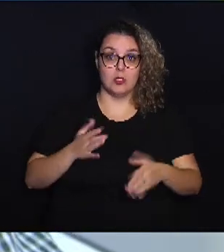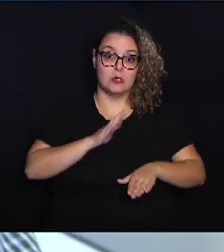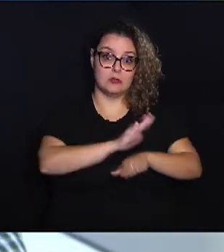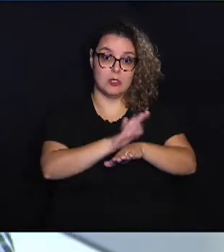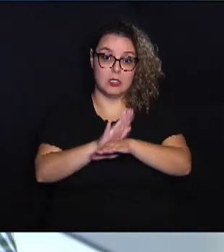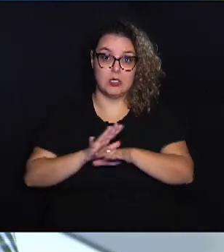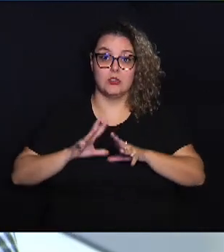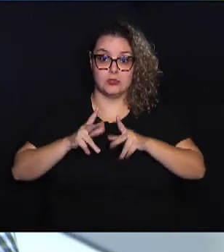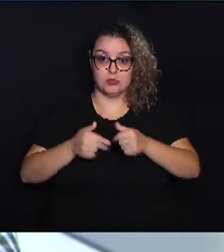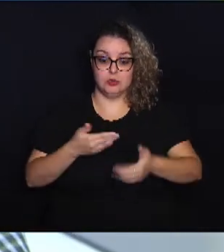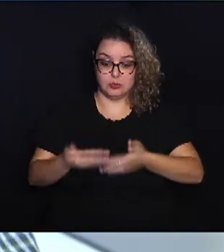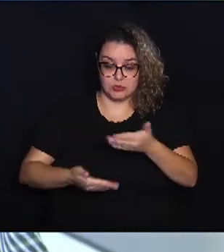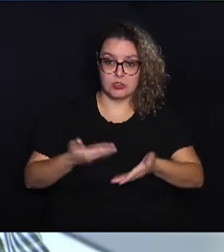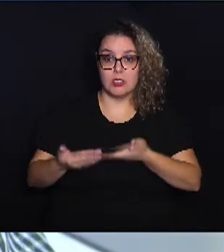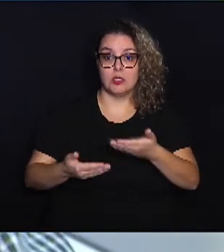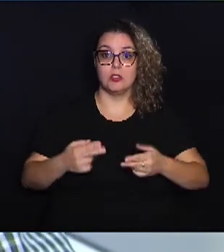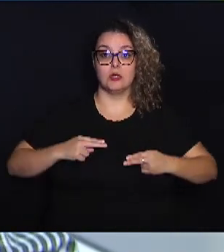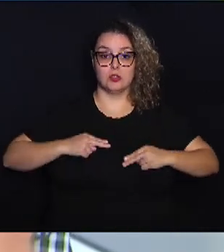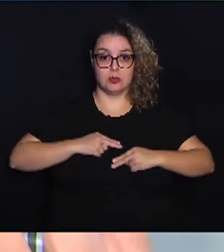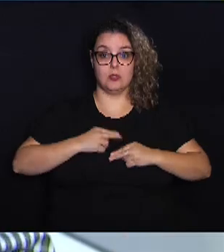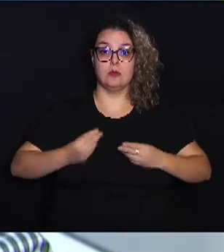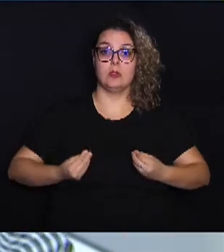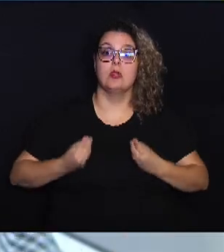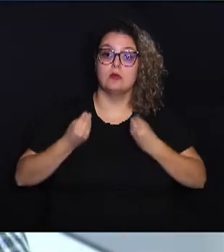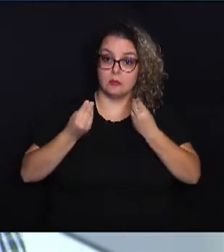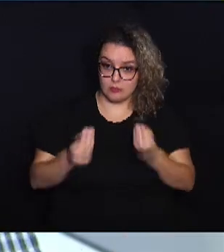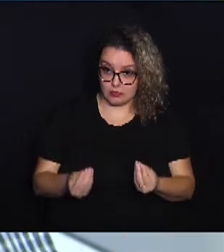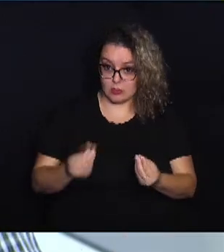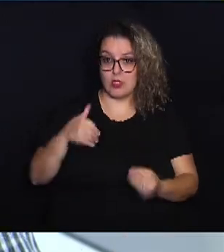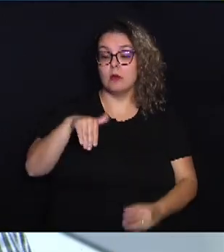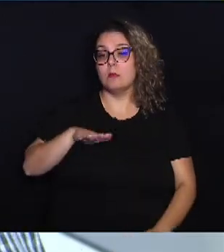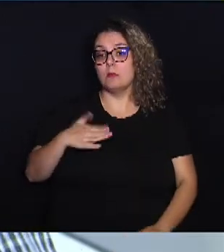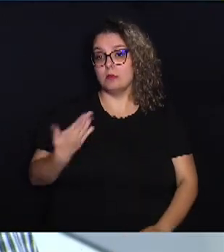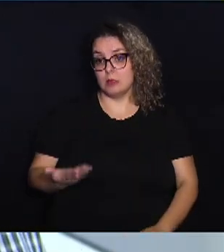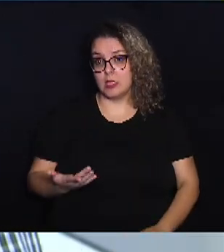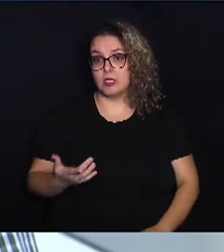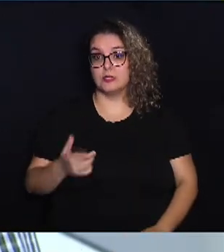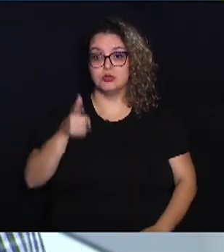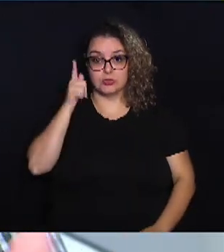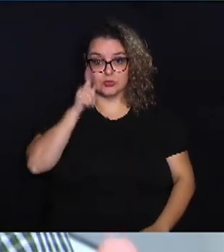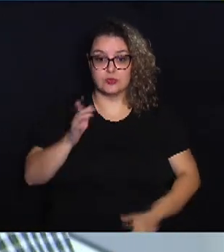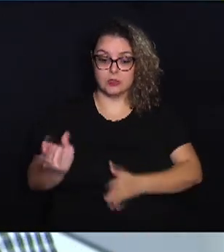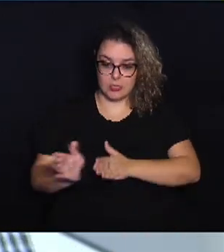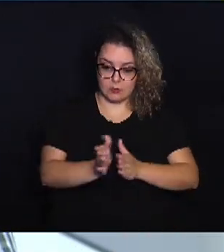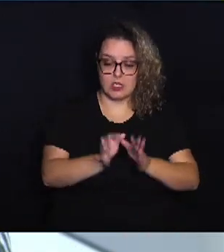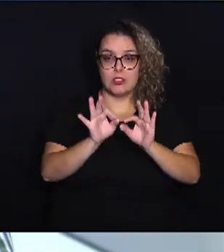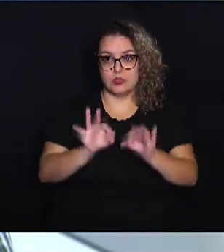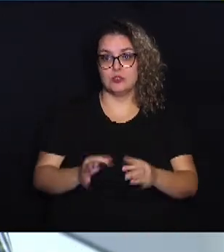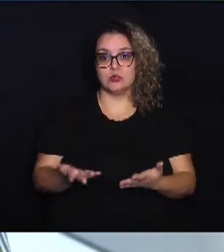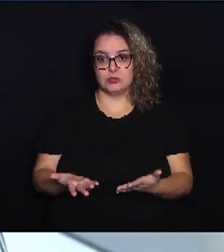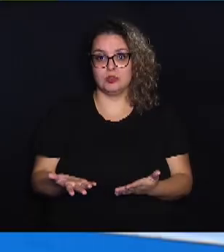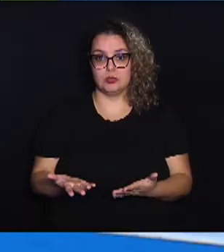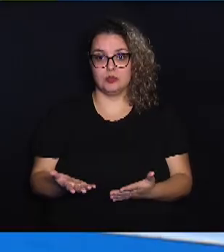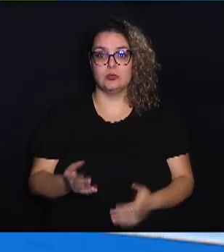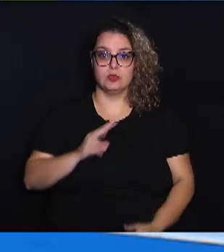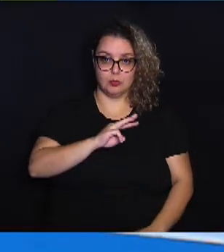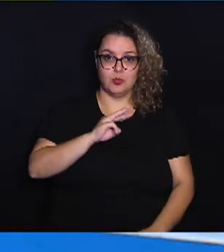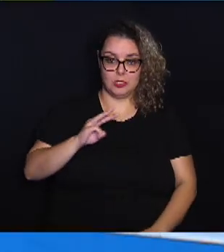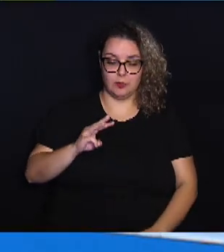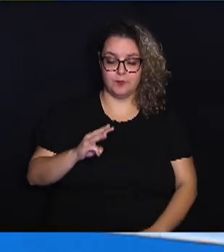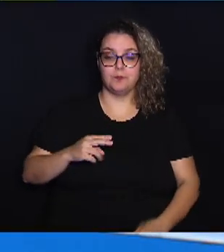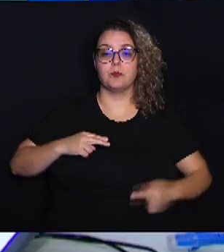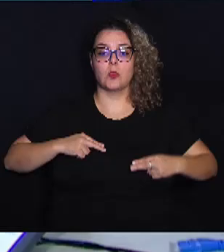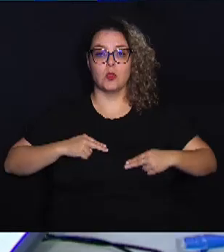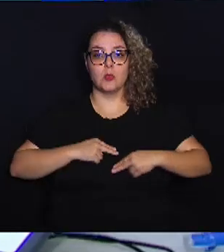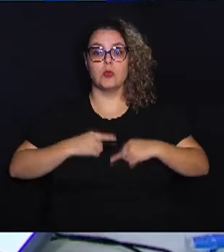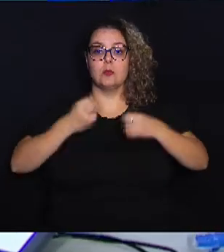todos esses serviços que o SEBRAE oferece, além de a gente pegar e conduzir direitinho para eles, através do portal. O SEBRAE